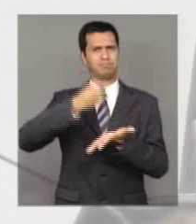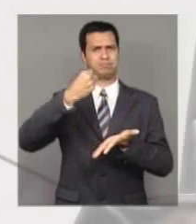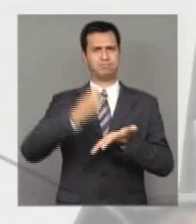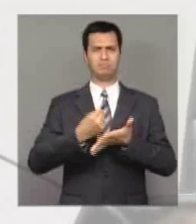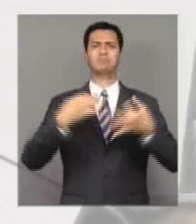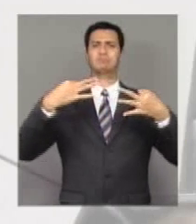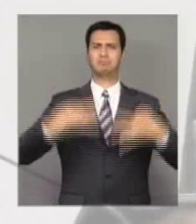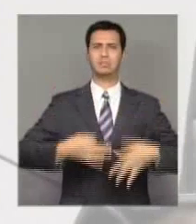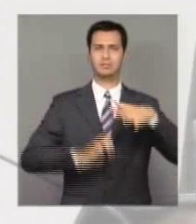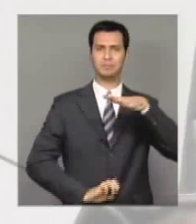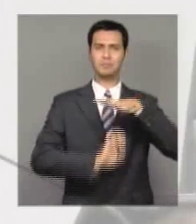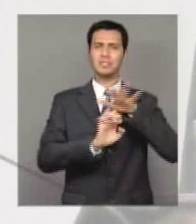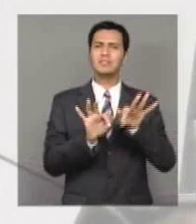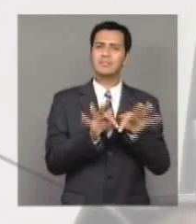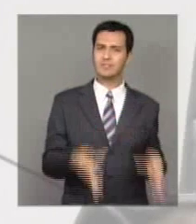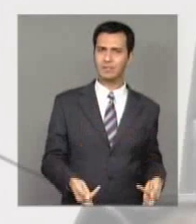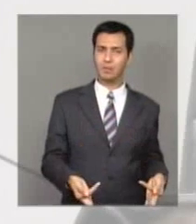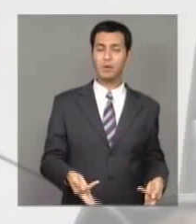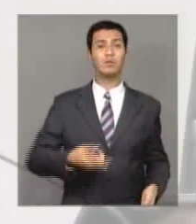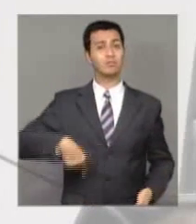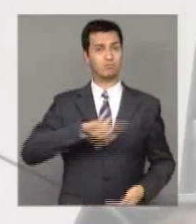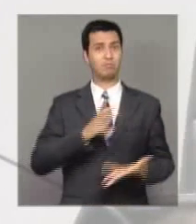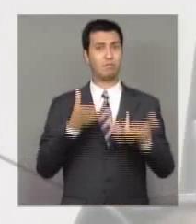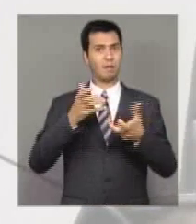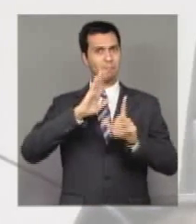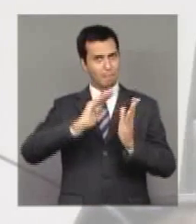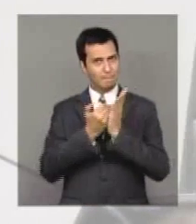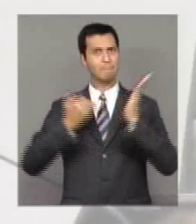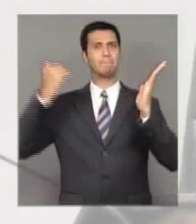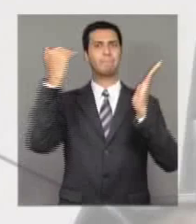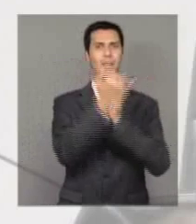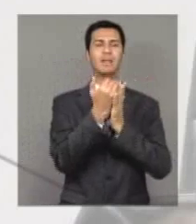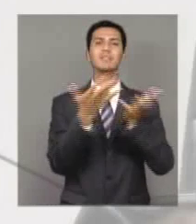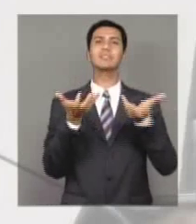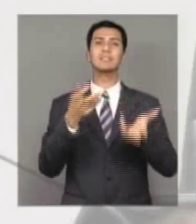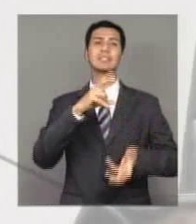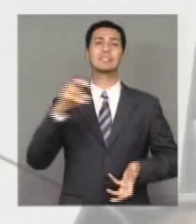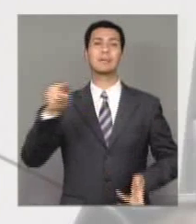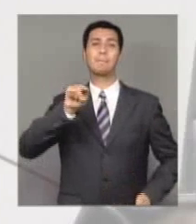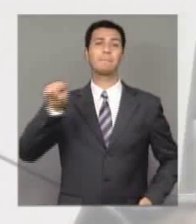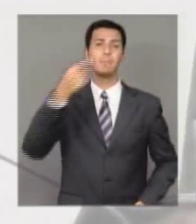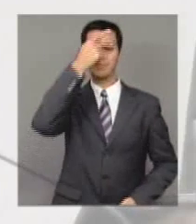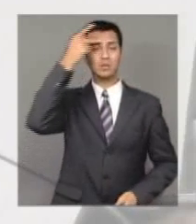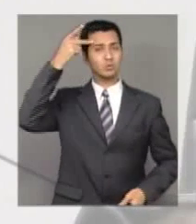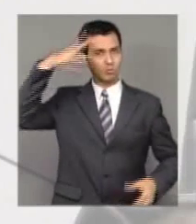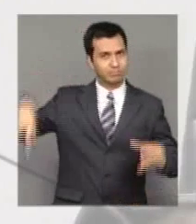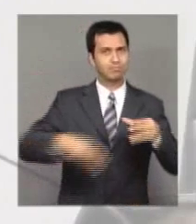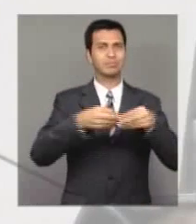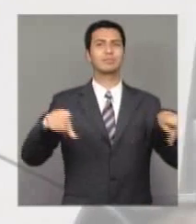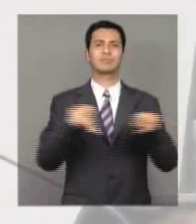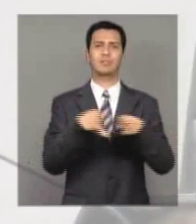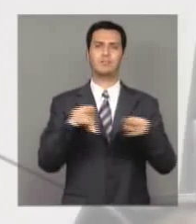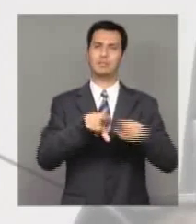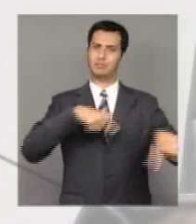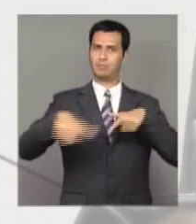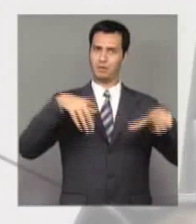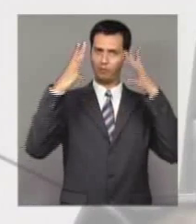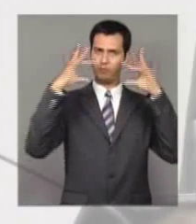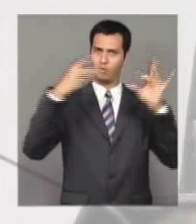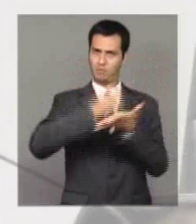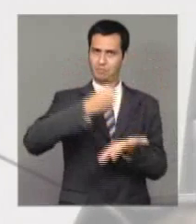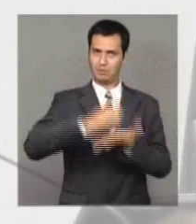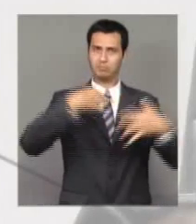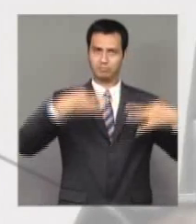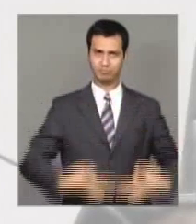mais, até o final deste ano pretendemos trazer mais 500 mil pessoas para o mercado formal. E para chegar lá,